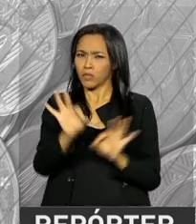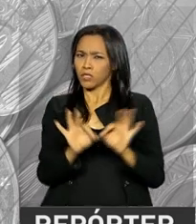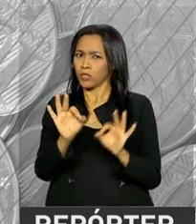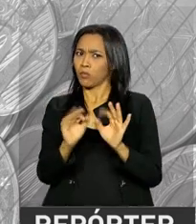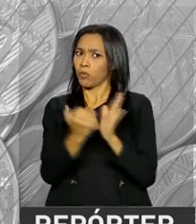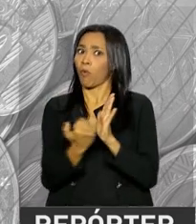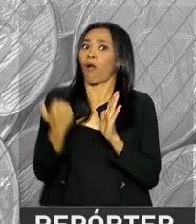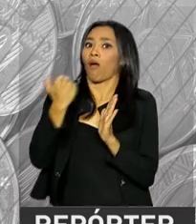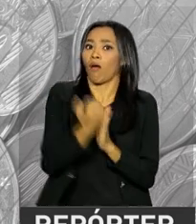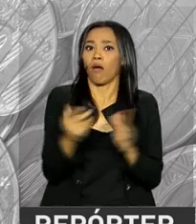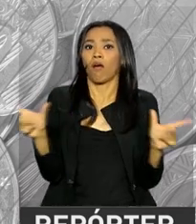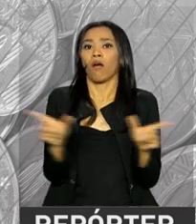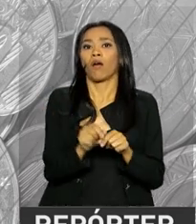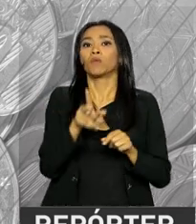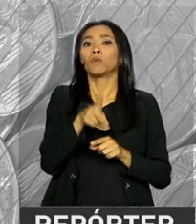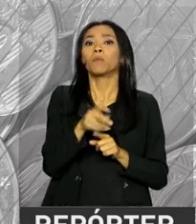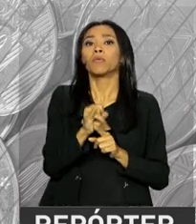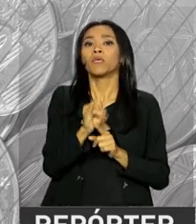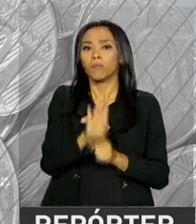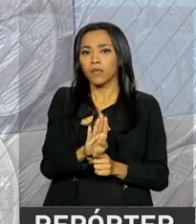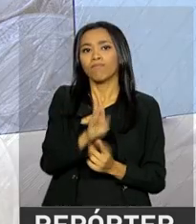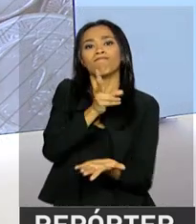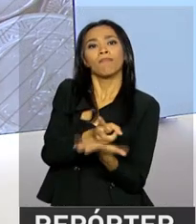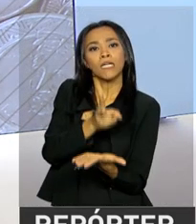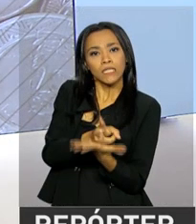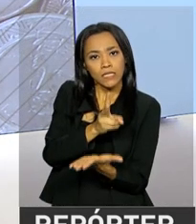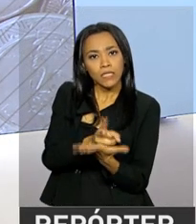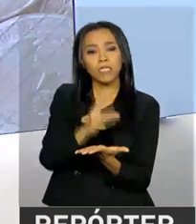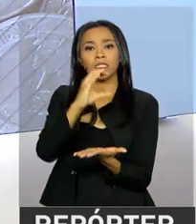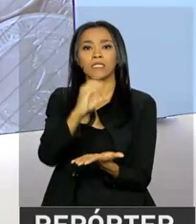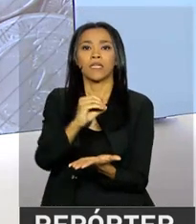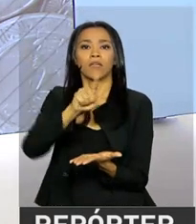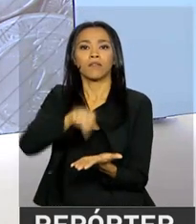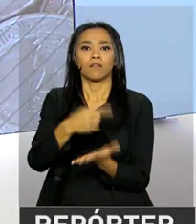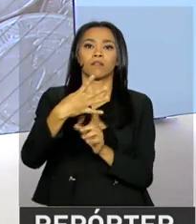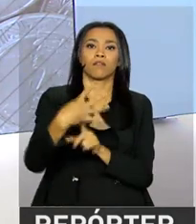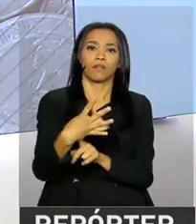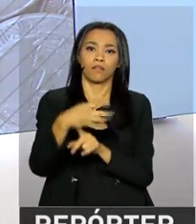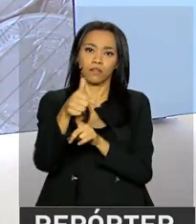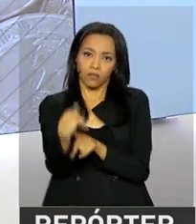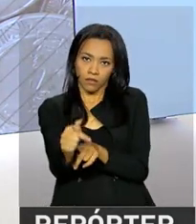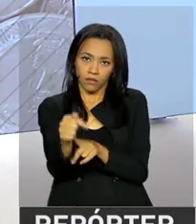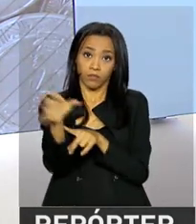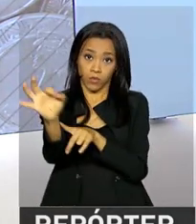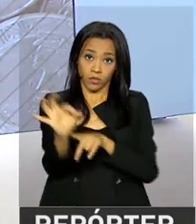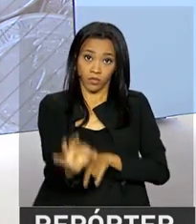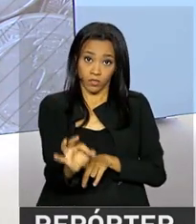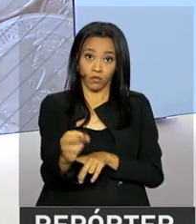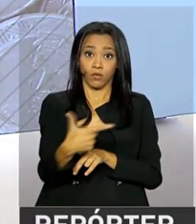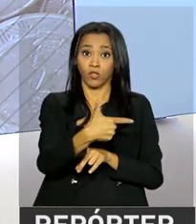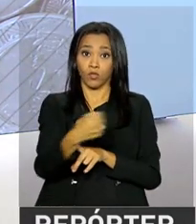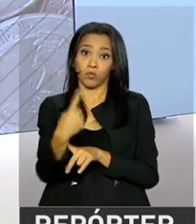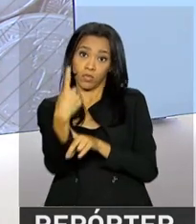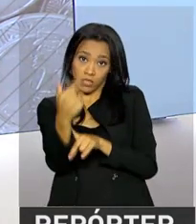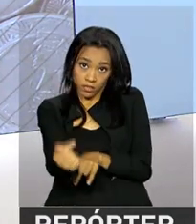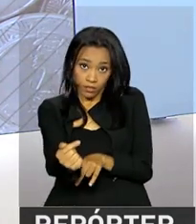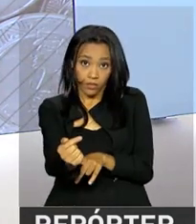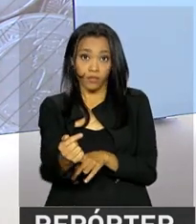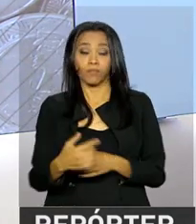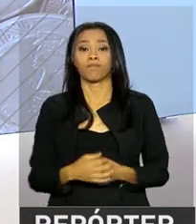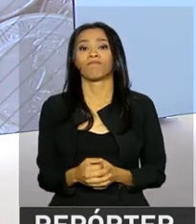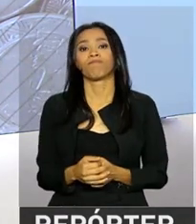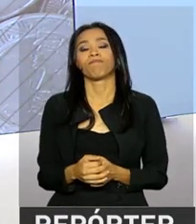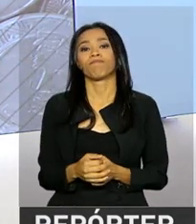do PIB, que é o produto interno bruto, foi mantida em 0,47% em 2017.